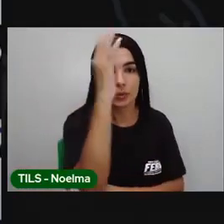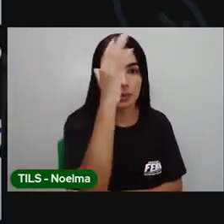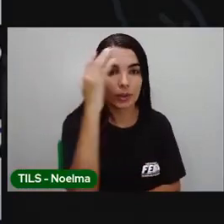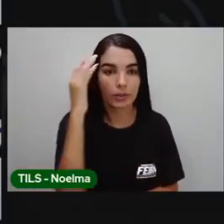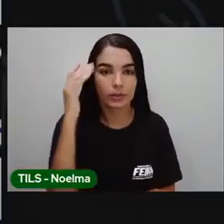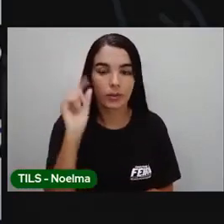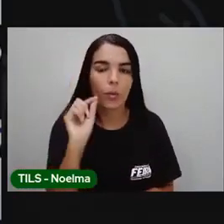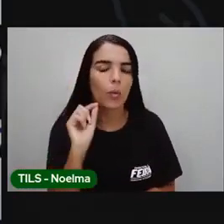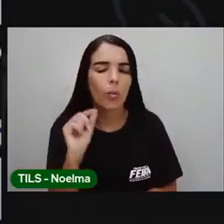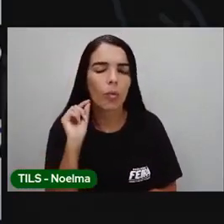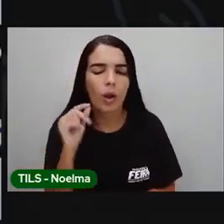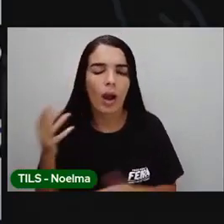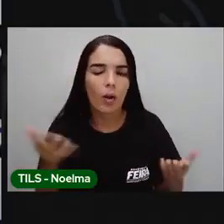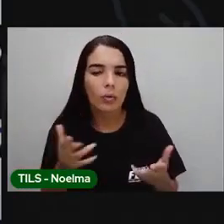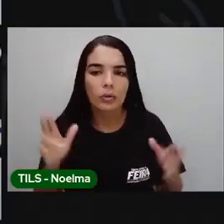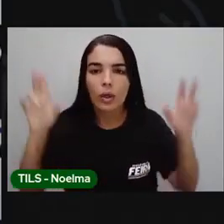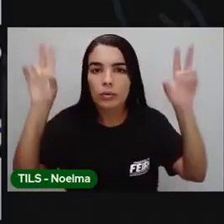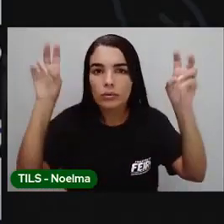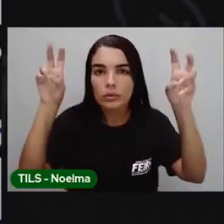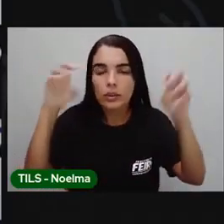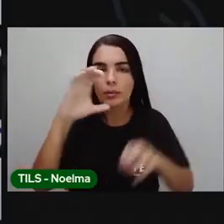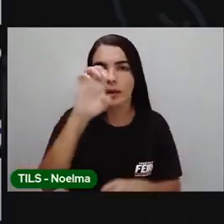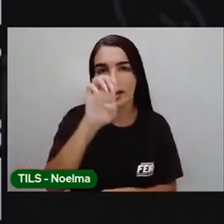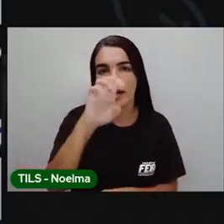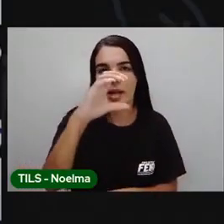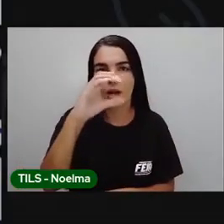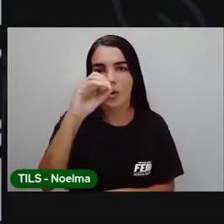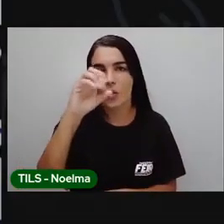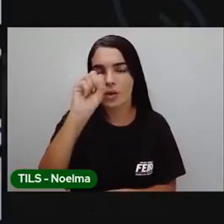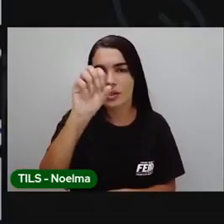ecossistema. Vamos à aula?